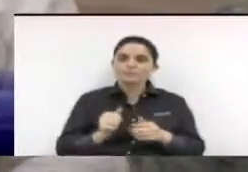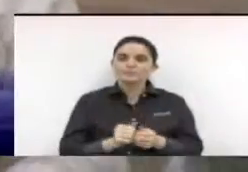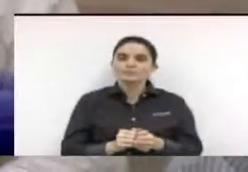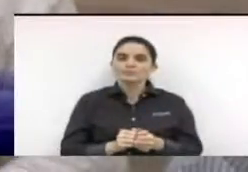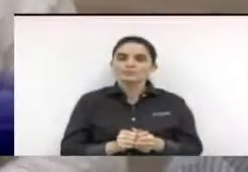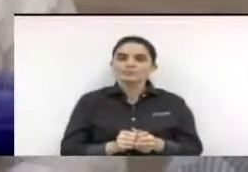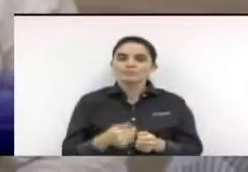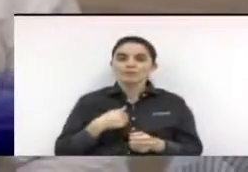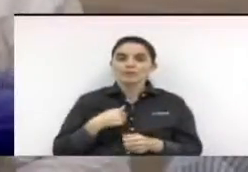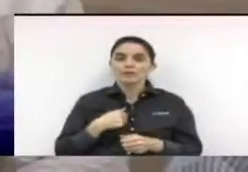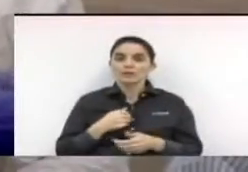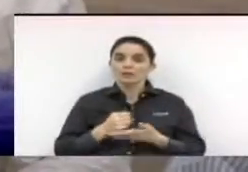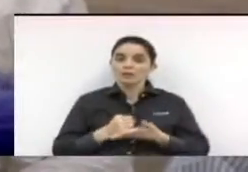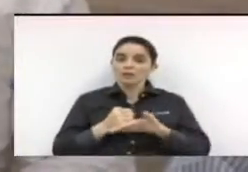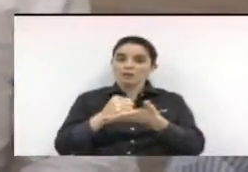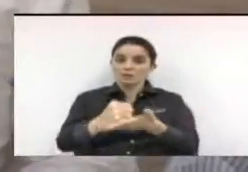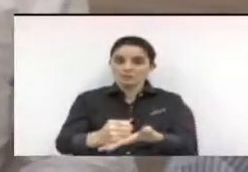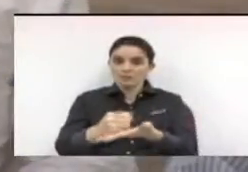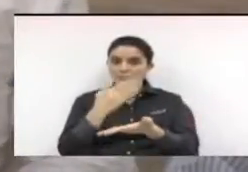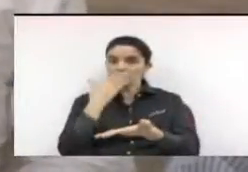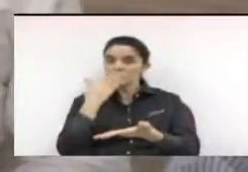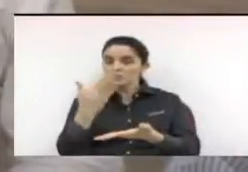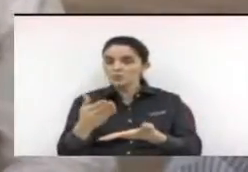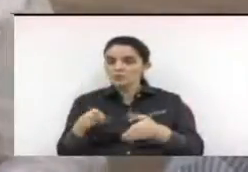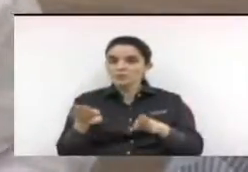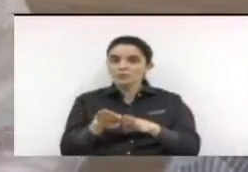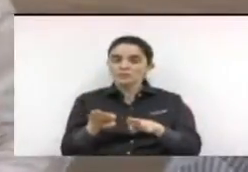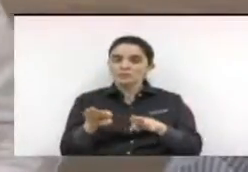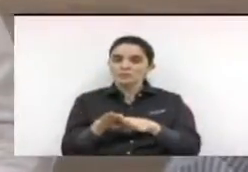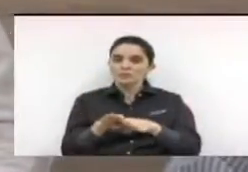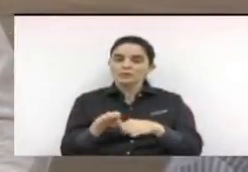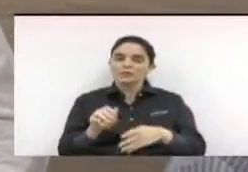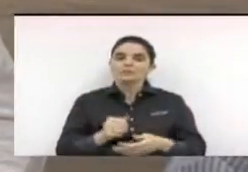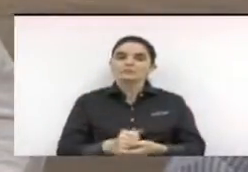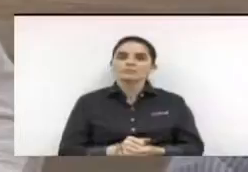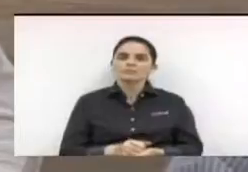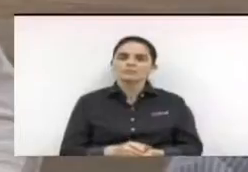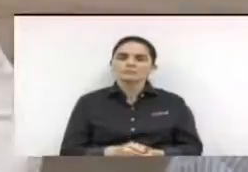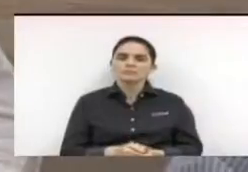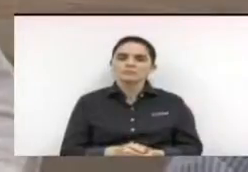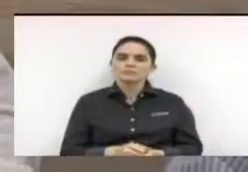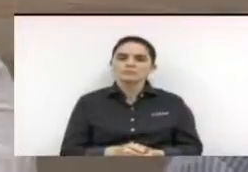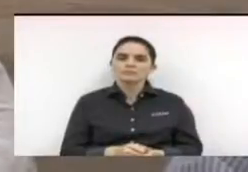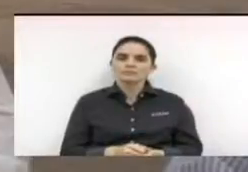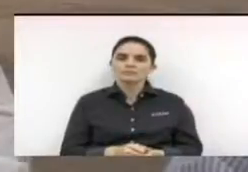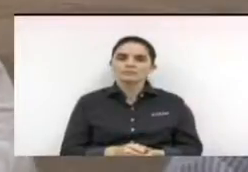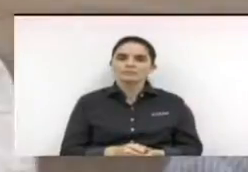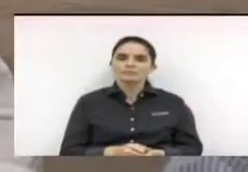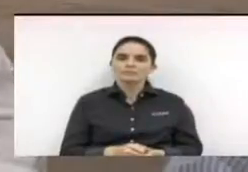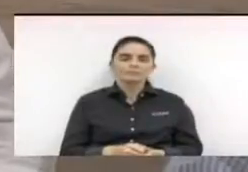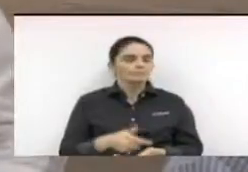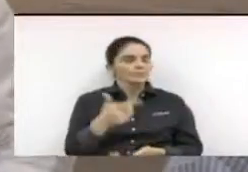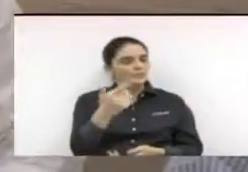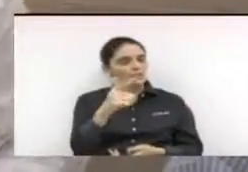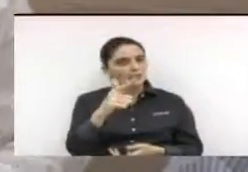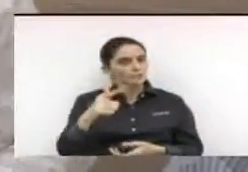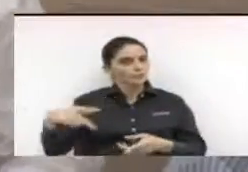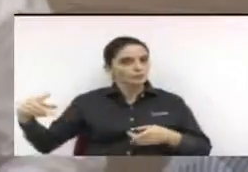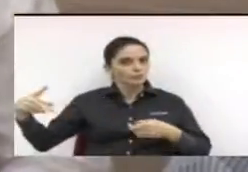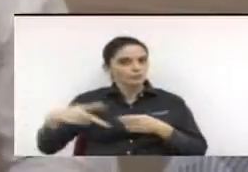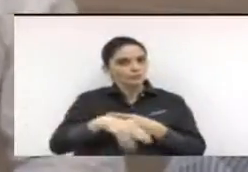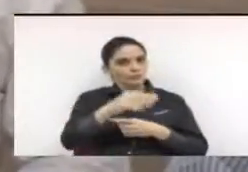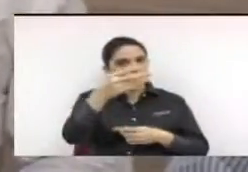essa moção para o parlamento regional para engrossar esse clamor para que não haja o corte de 30